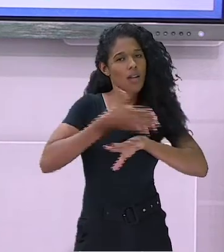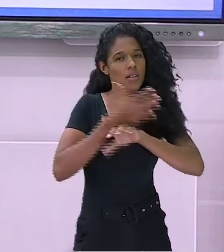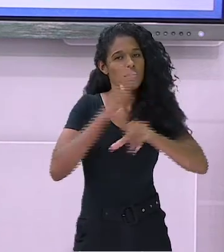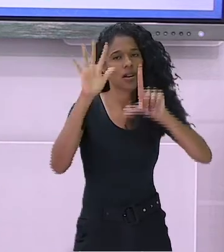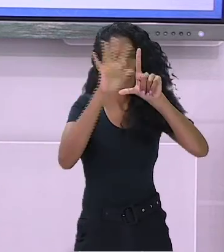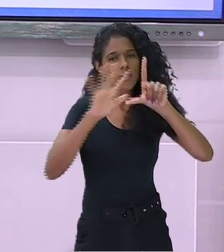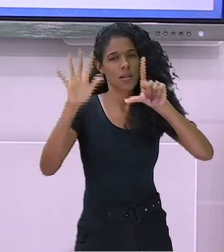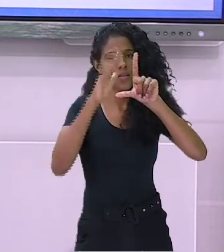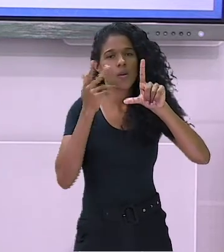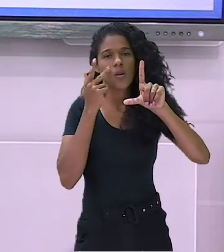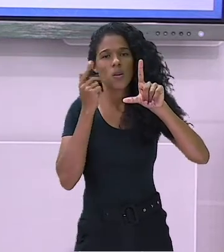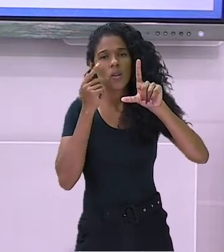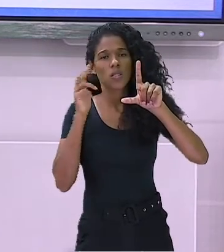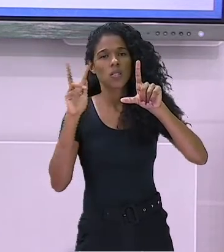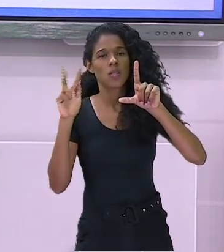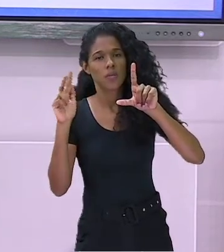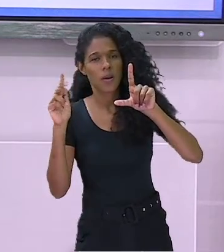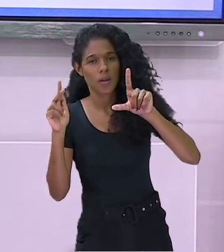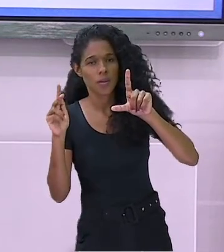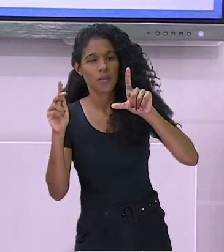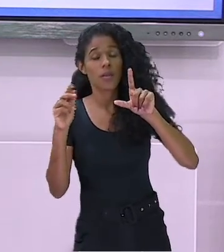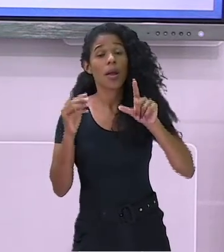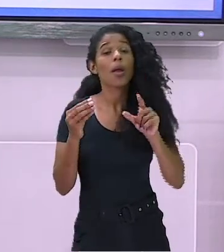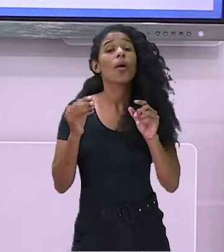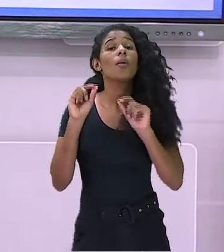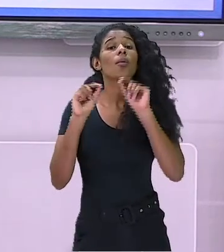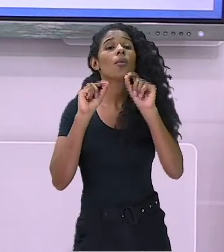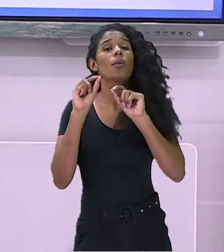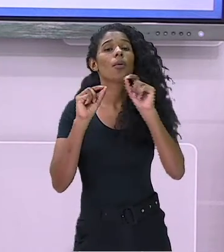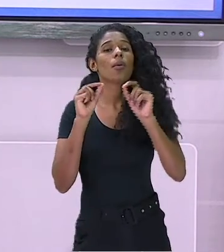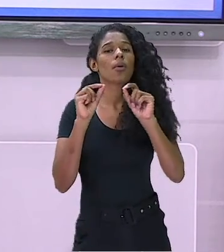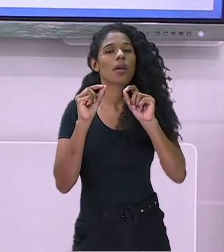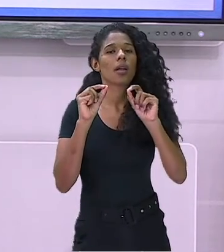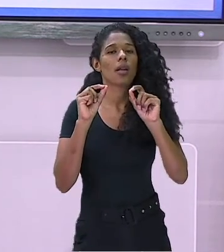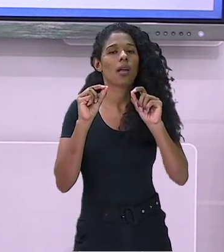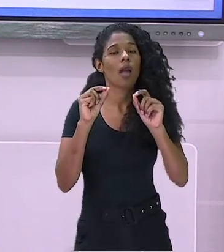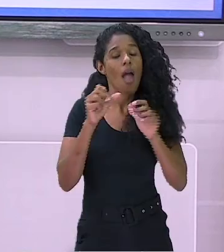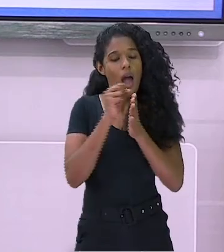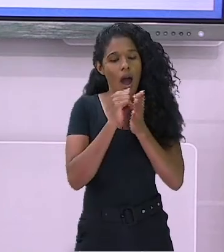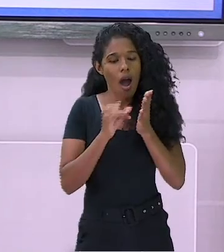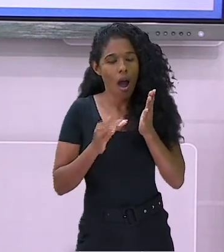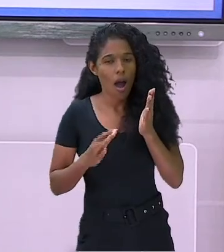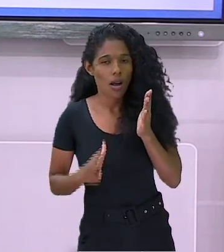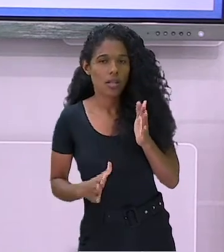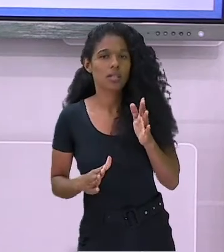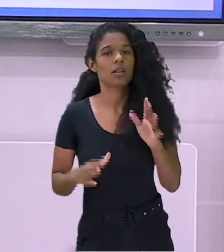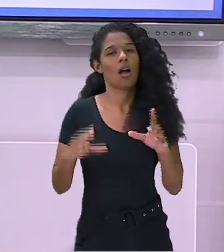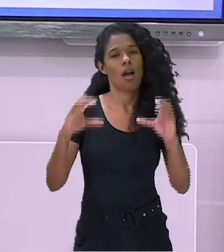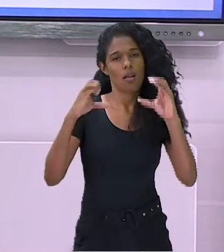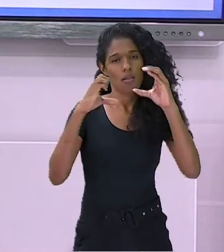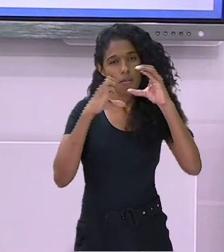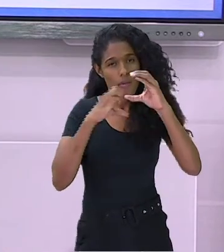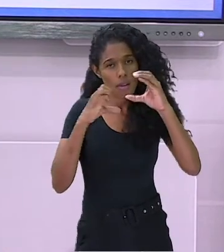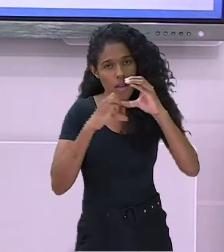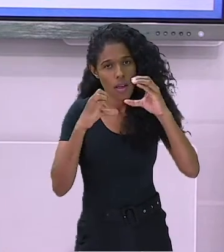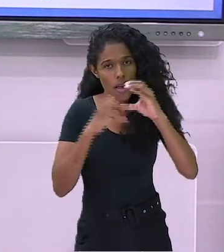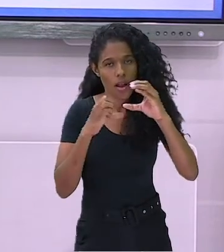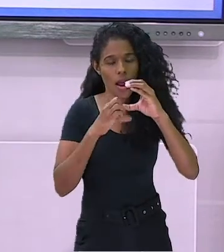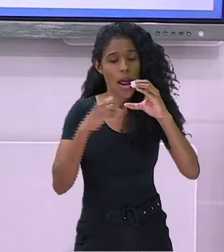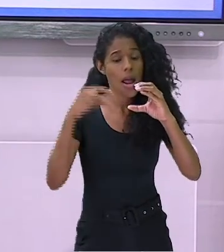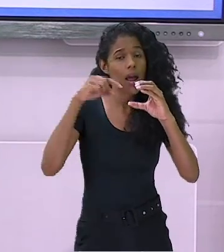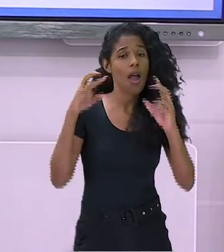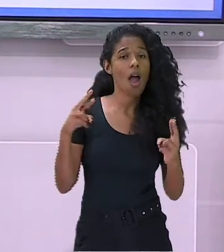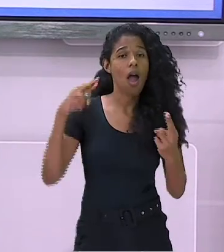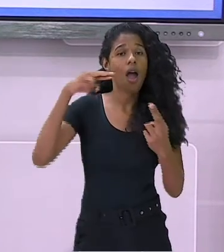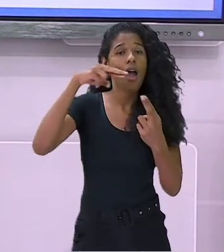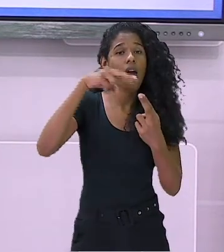Este é o Centro de Referência e Apoio à Educação Inclusiva, que é responsável pela educação especial, dando assessoria